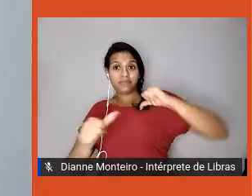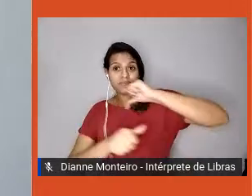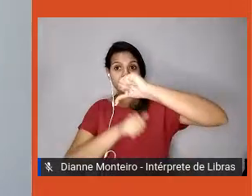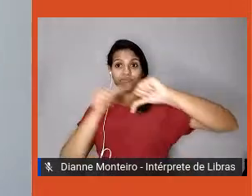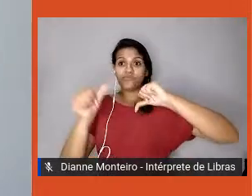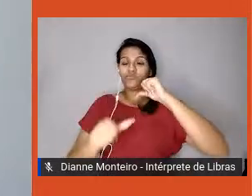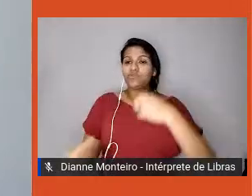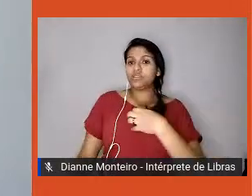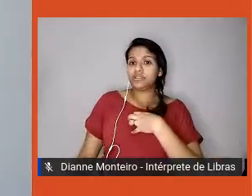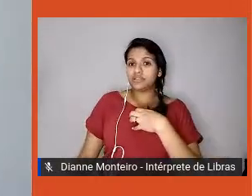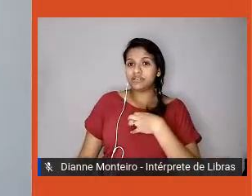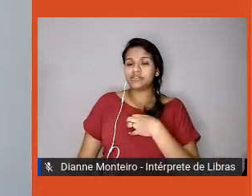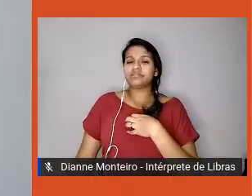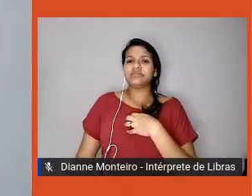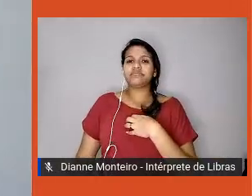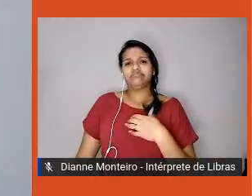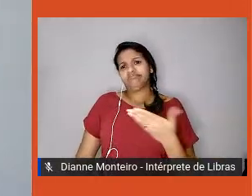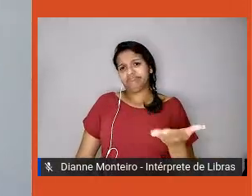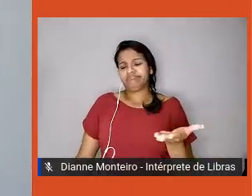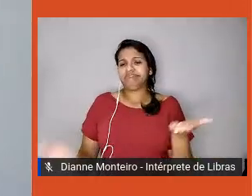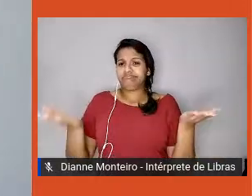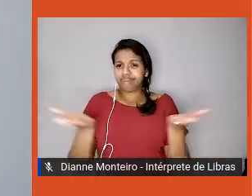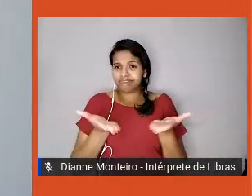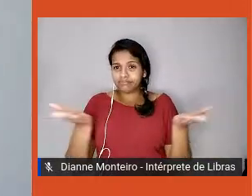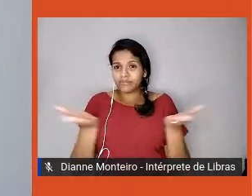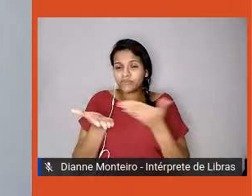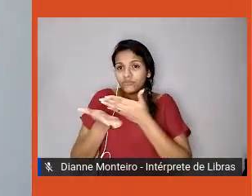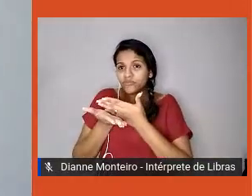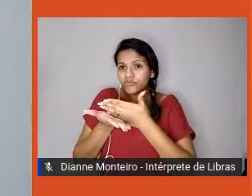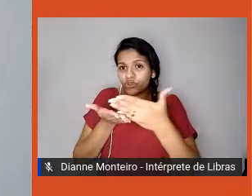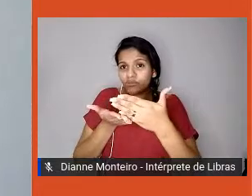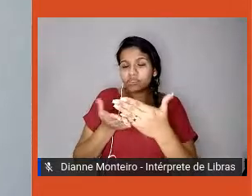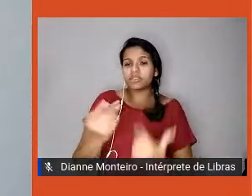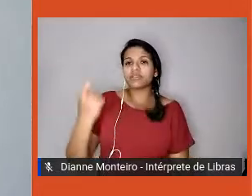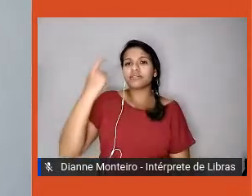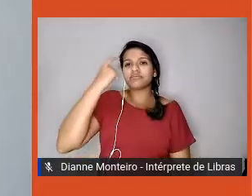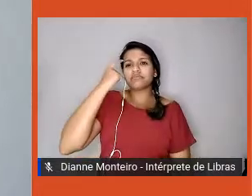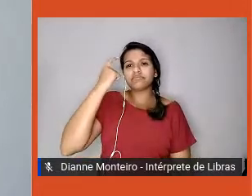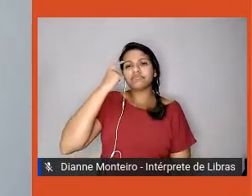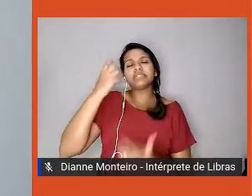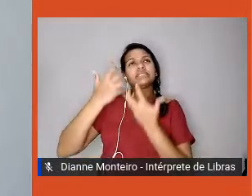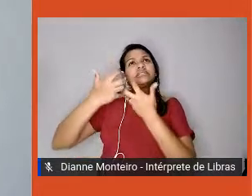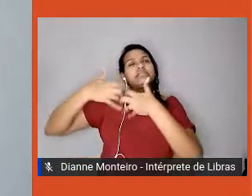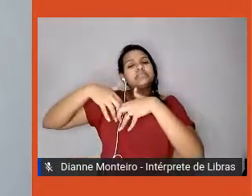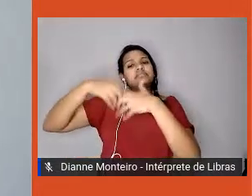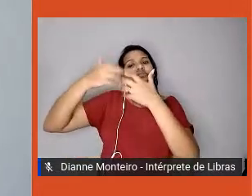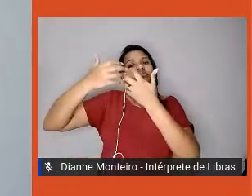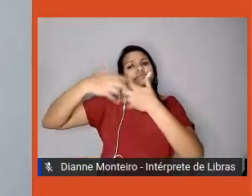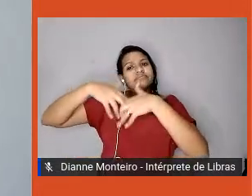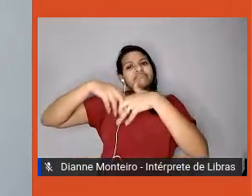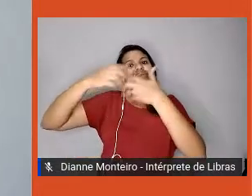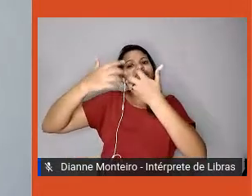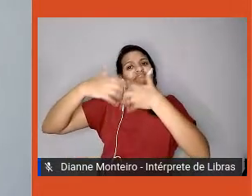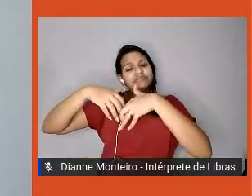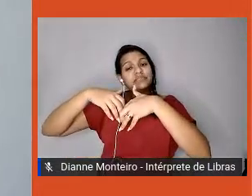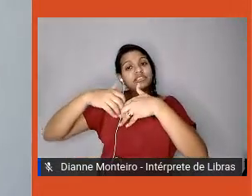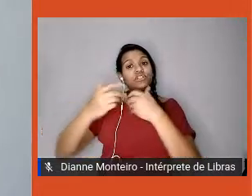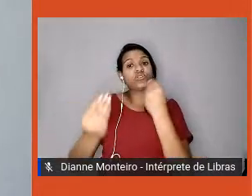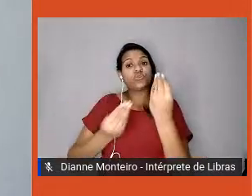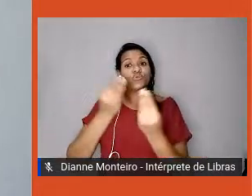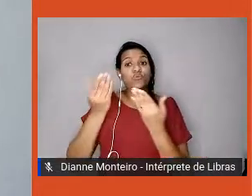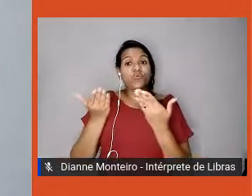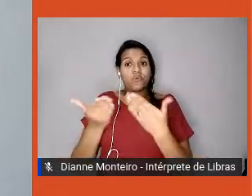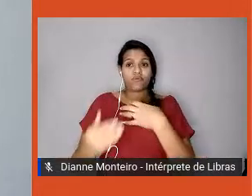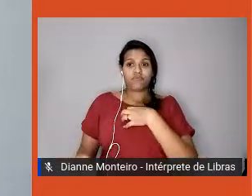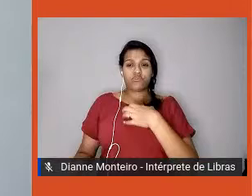E, se a gente, a partir de agora, já começar a pensar em ações que sejam oferecidas dentro dessa dimensão física,